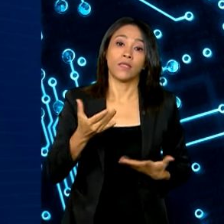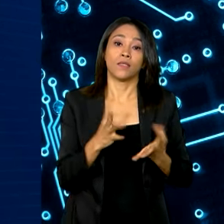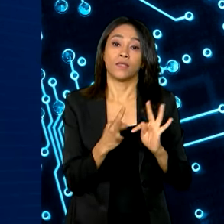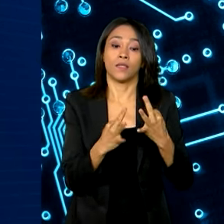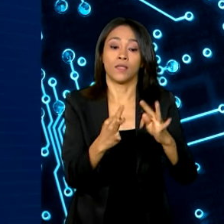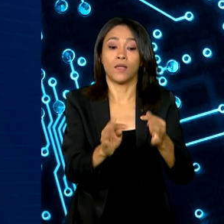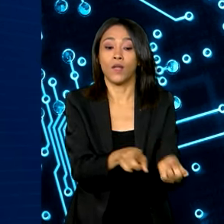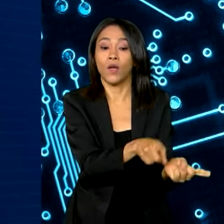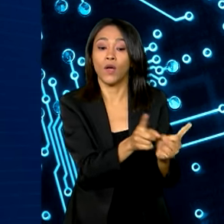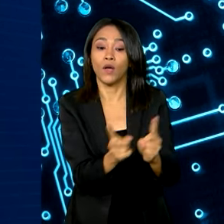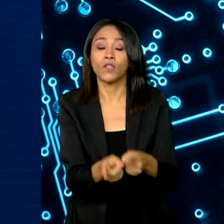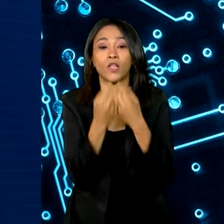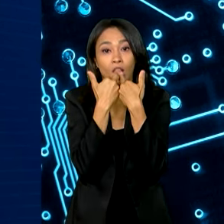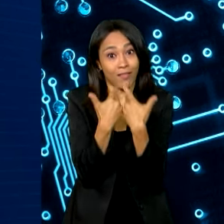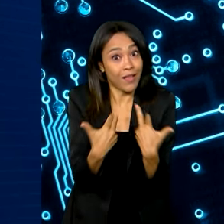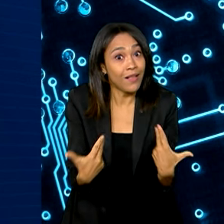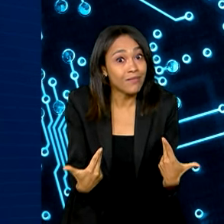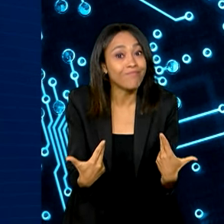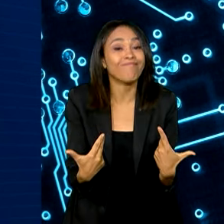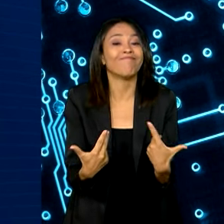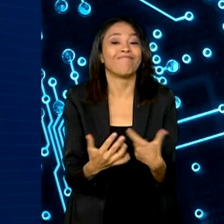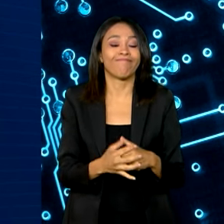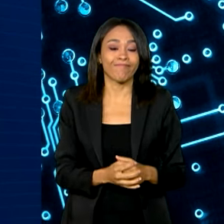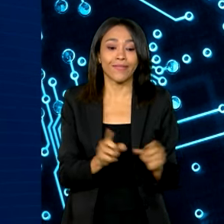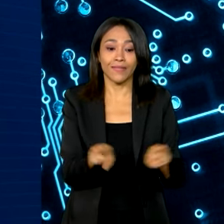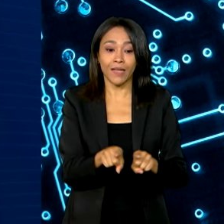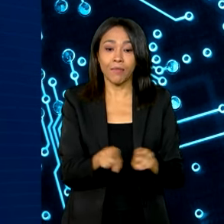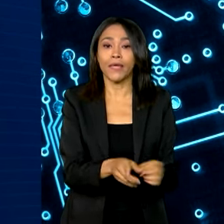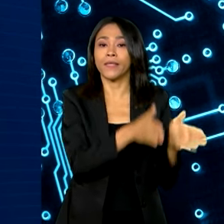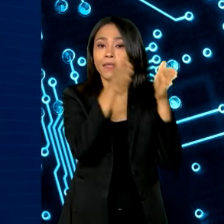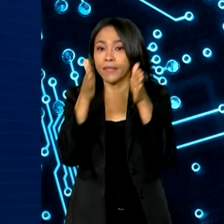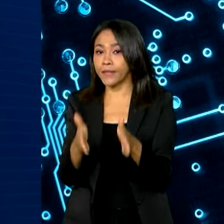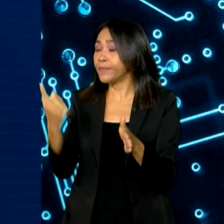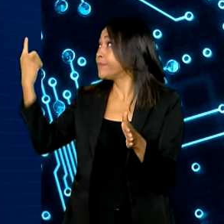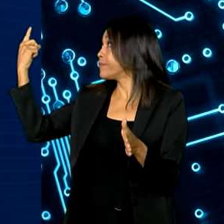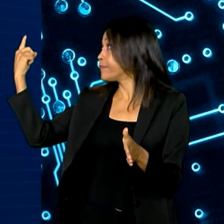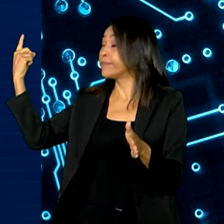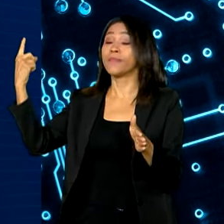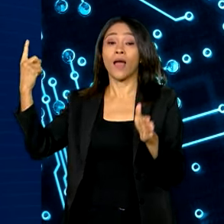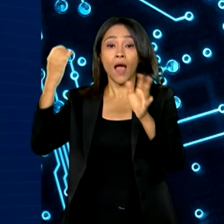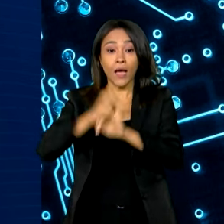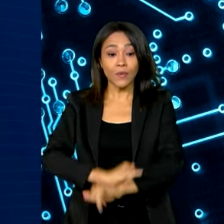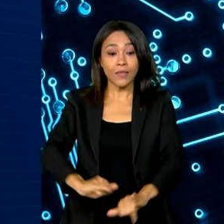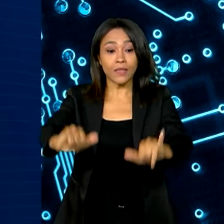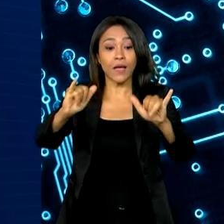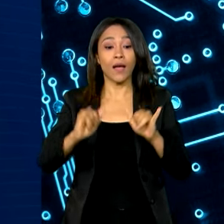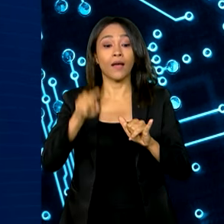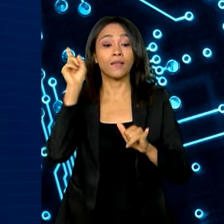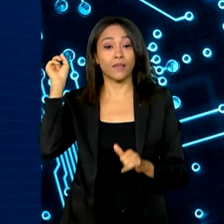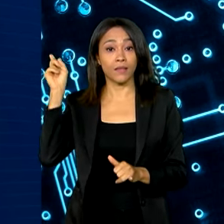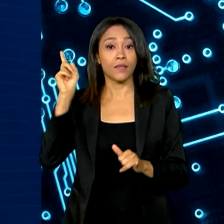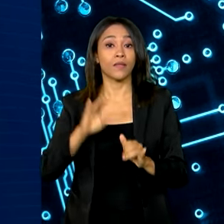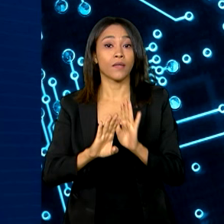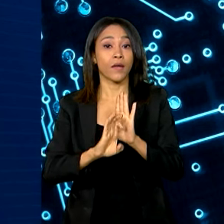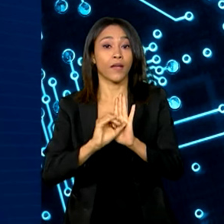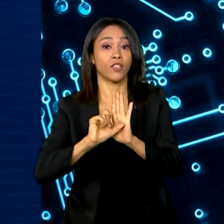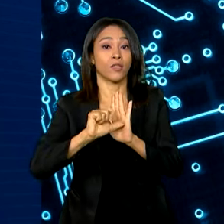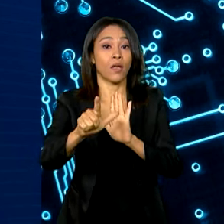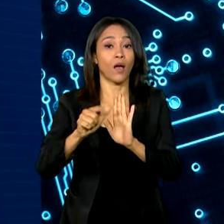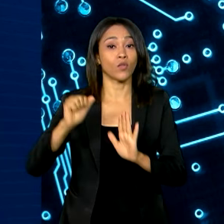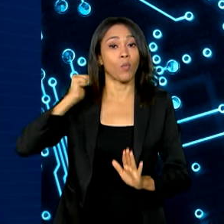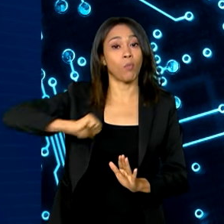tecnológico e de inovação. Também foi anunciada a ampliação do edital para concessão de